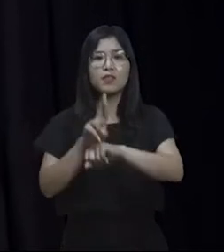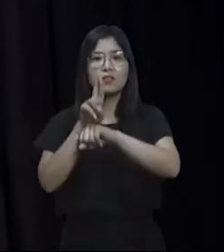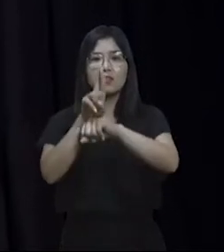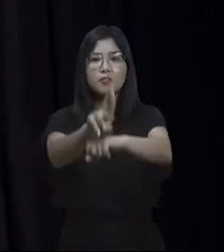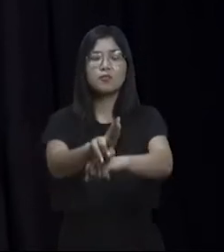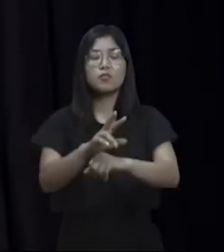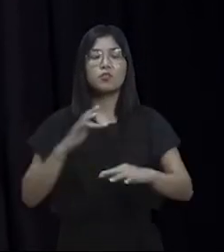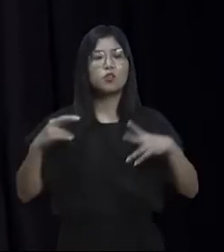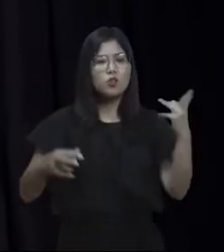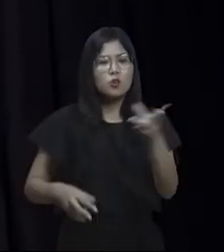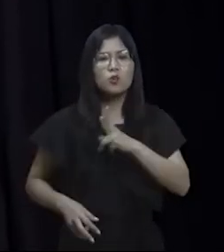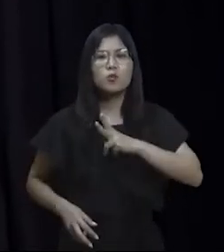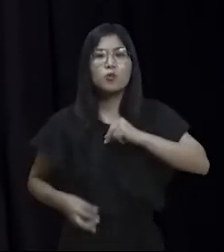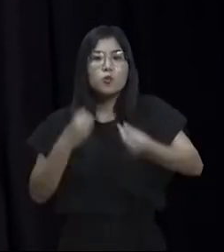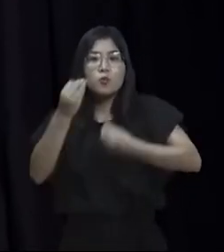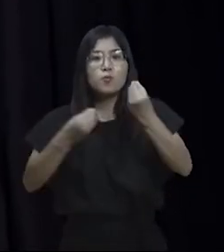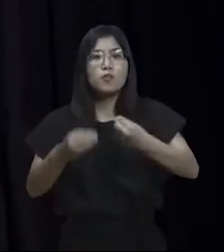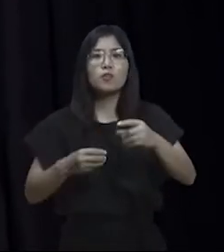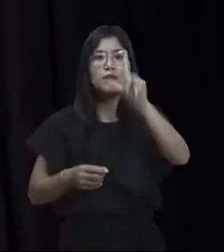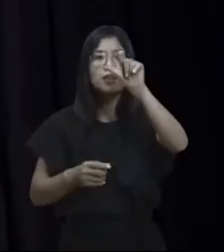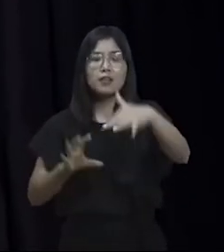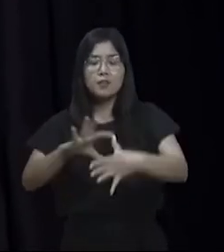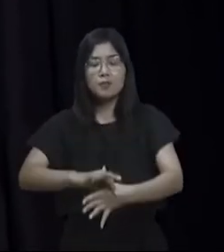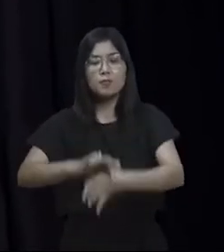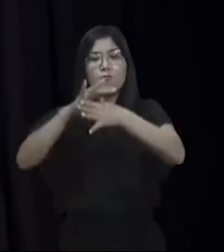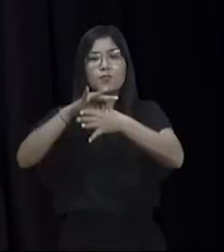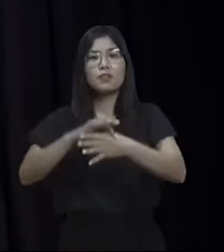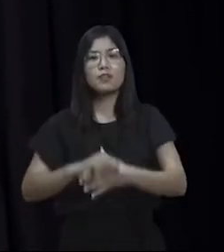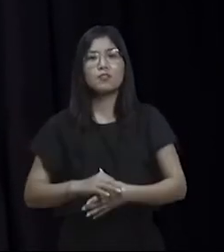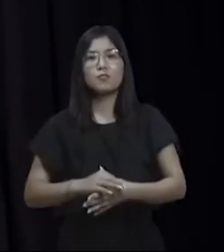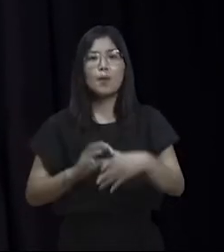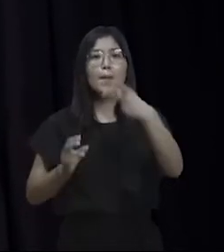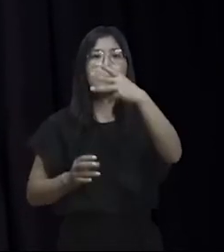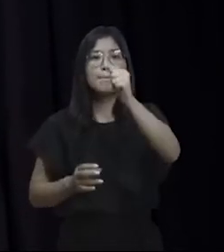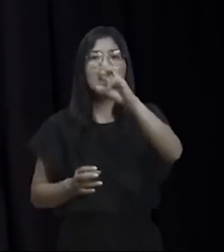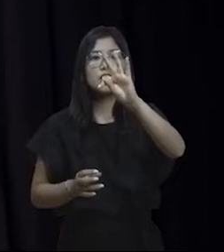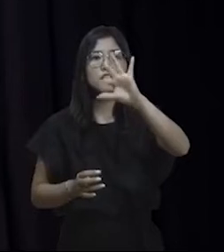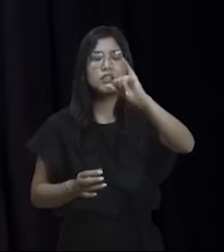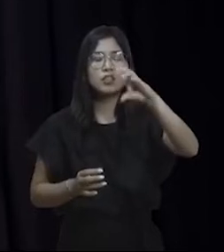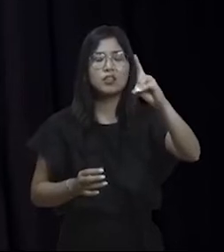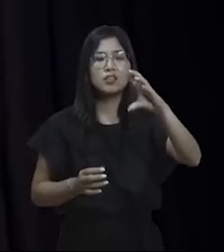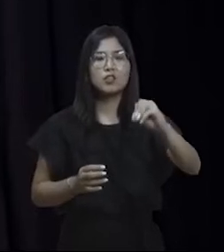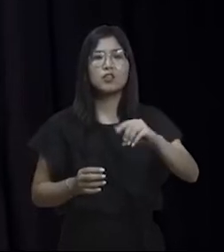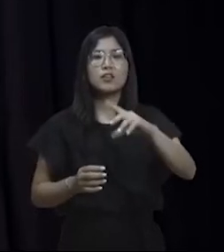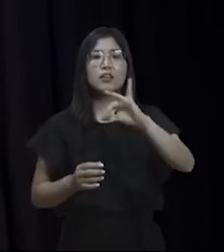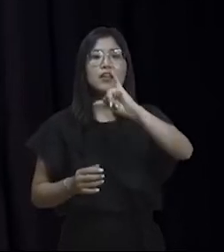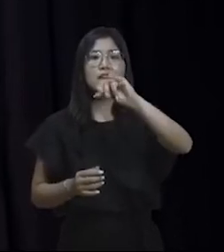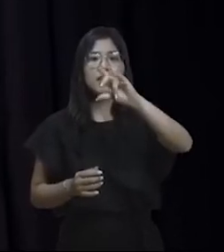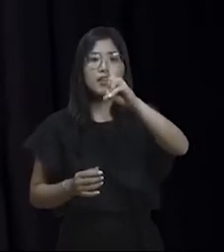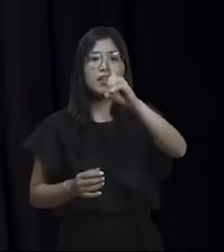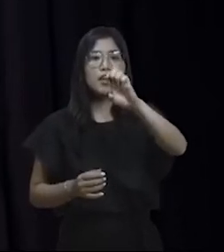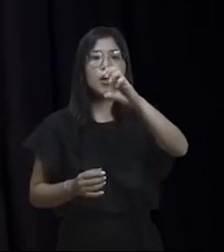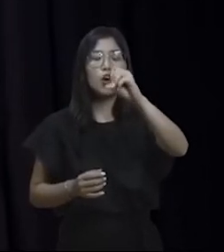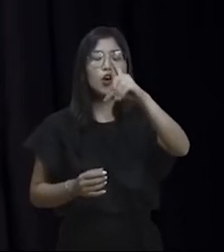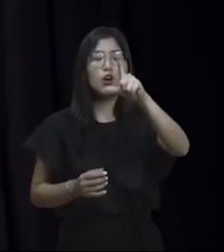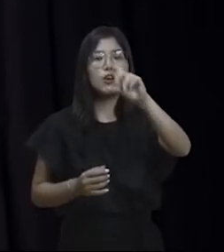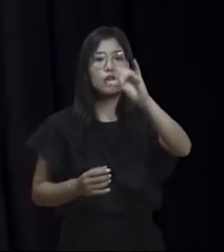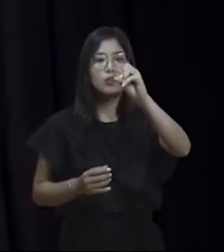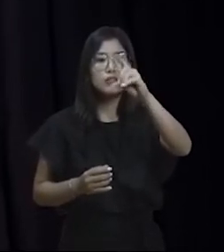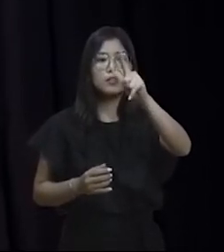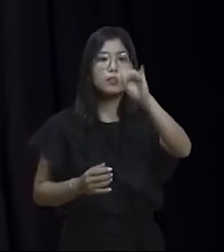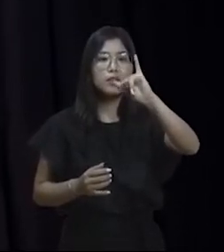nossa, como é ser líder de uma bancada que tem partidos diferentes, ideologias e modo de ver a política diferente?